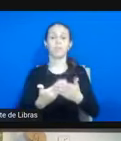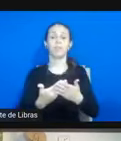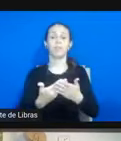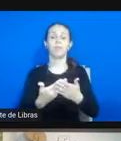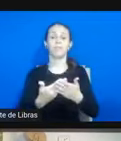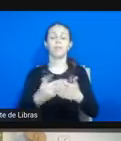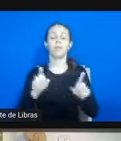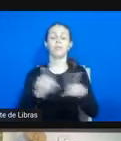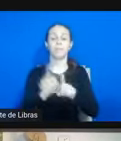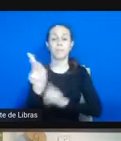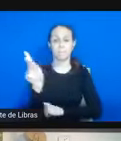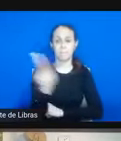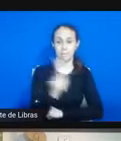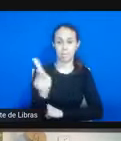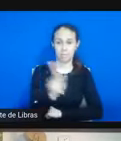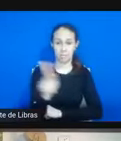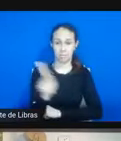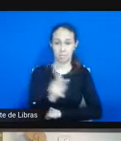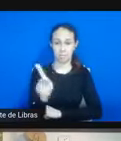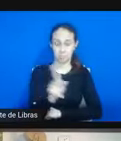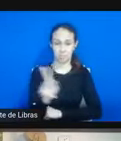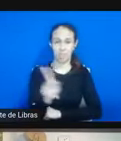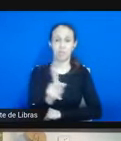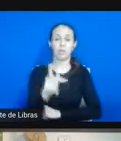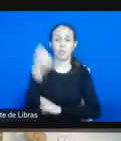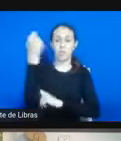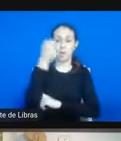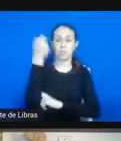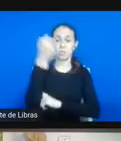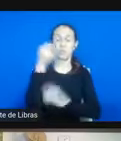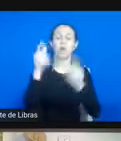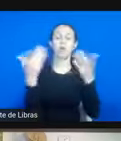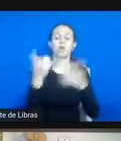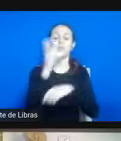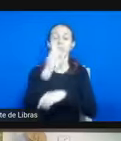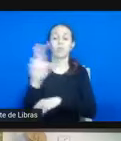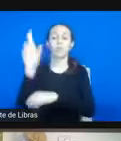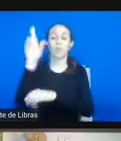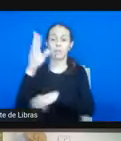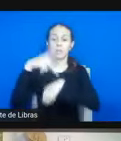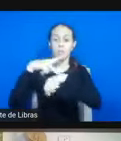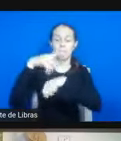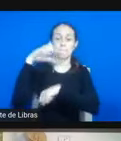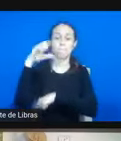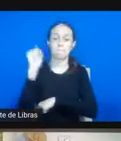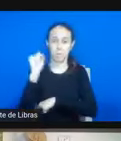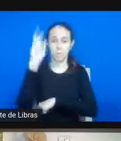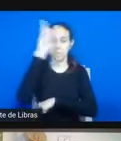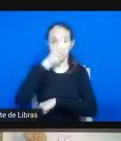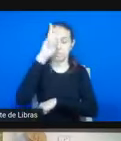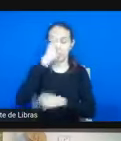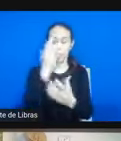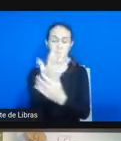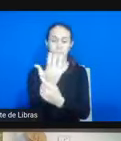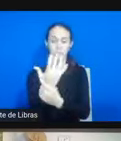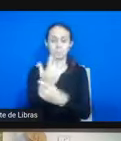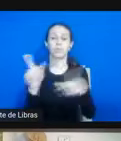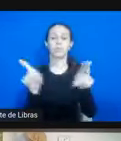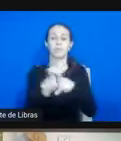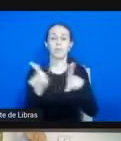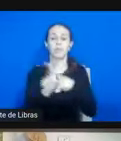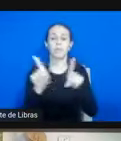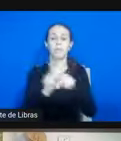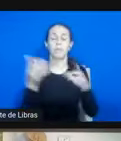docente da Rede Estadual de Ensino do Rio Grande do Sul e doutoranda do Programa de Pós-Graduação em História da URCS e membro do coletivo